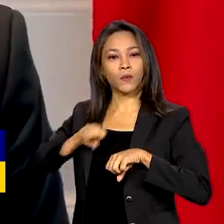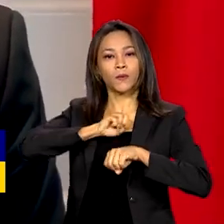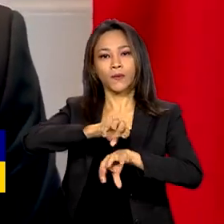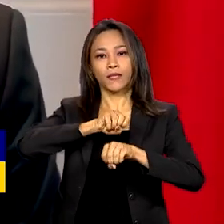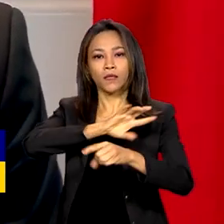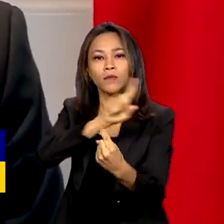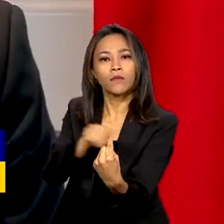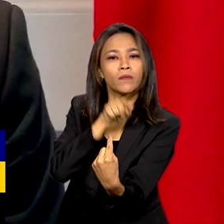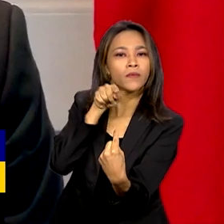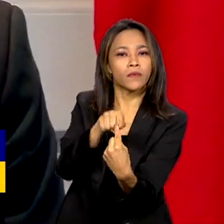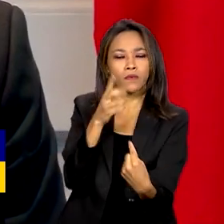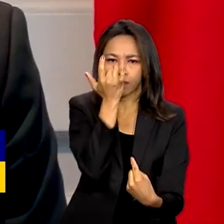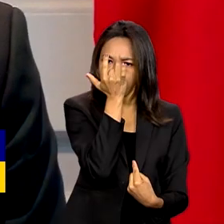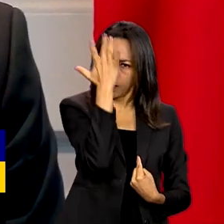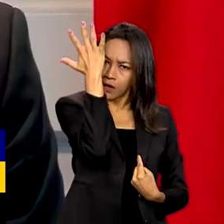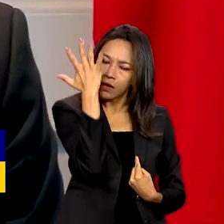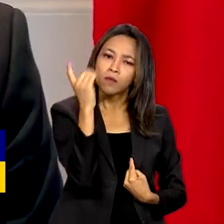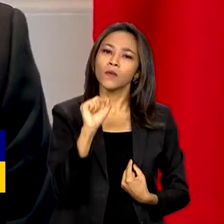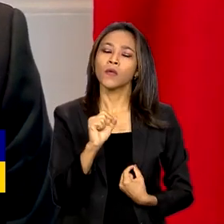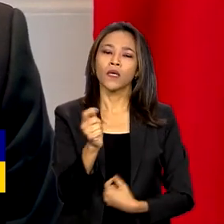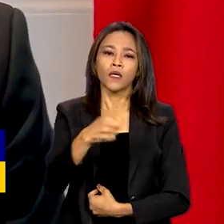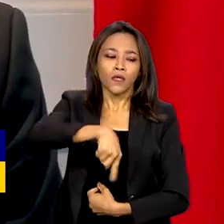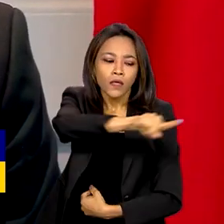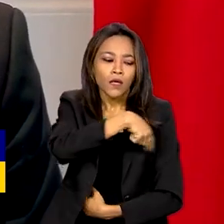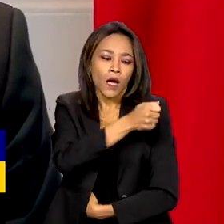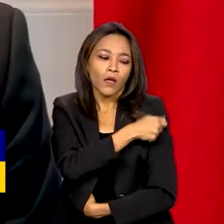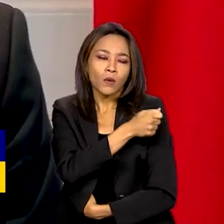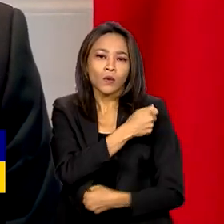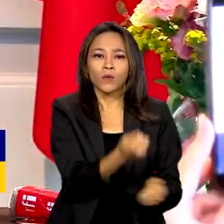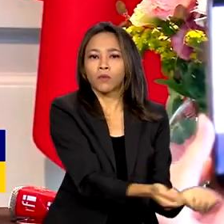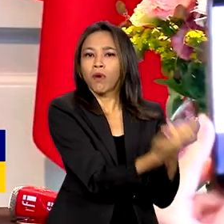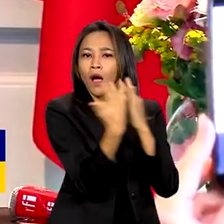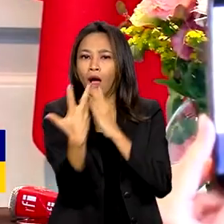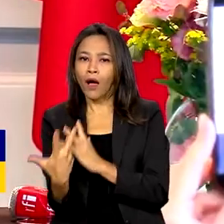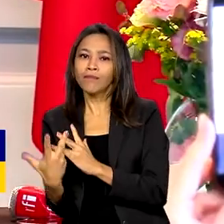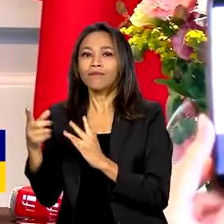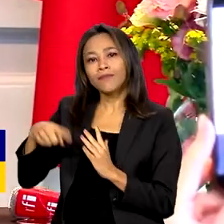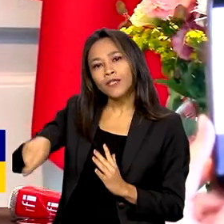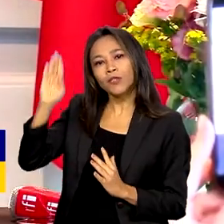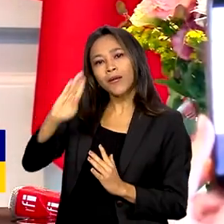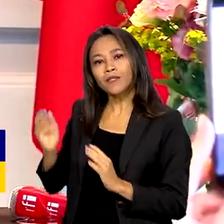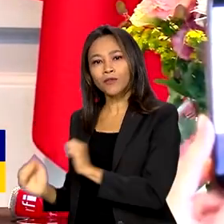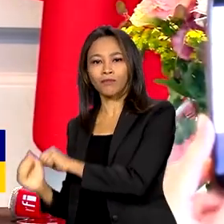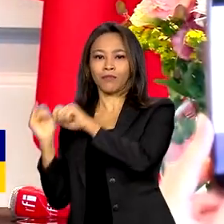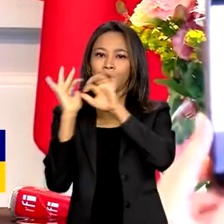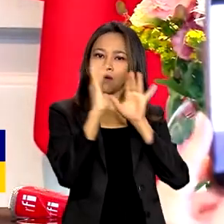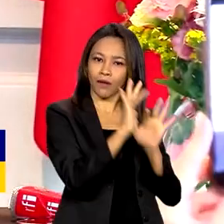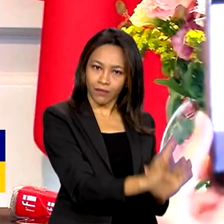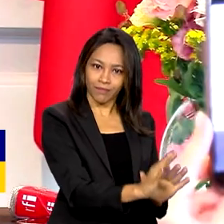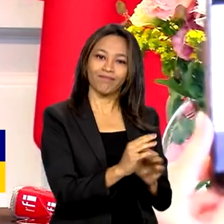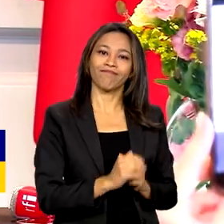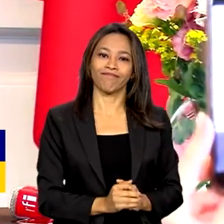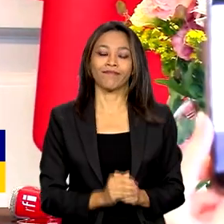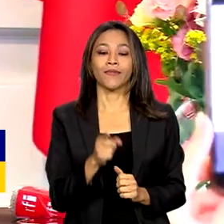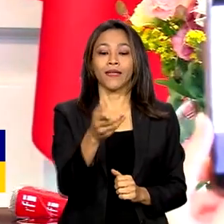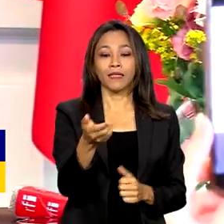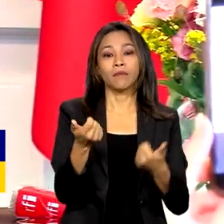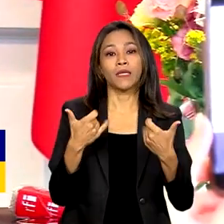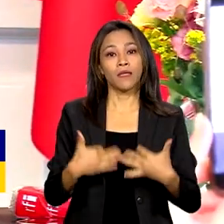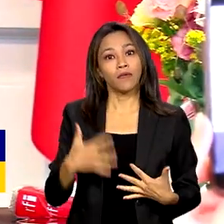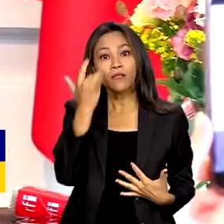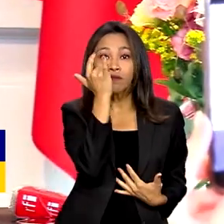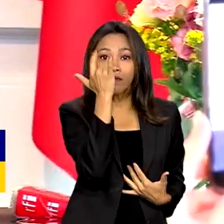objetivo é facilitar a vida de estudantes dos dois países. Com esse acordo vai desburocratizar, vai facilitar essa